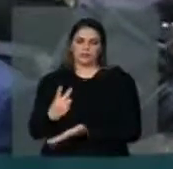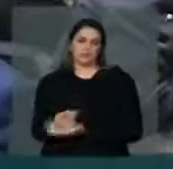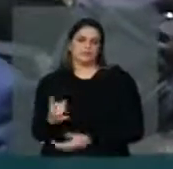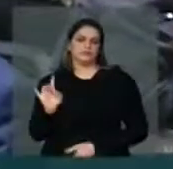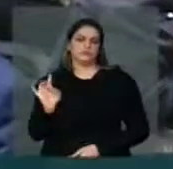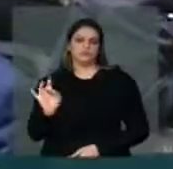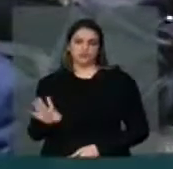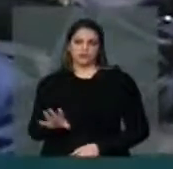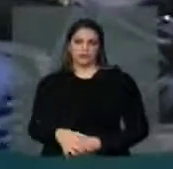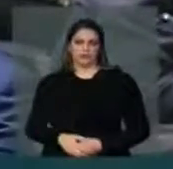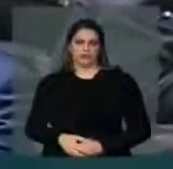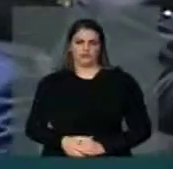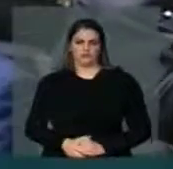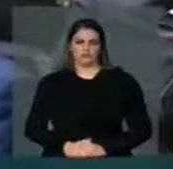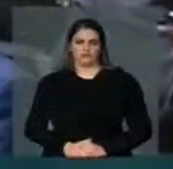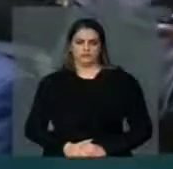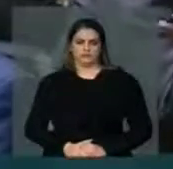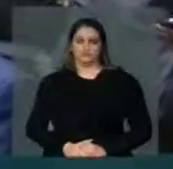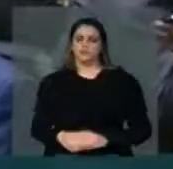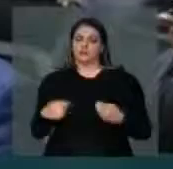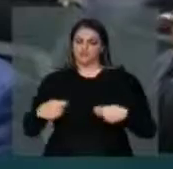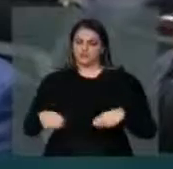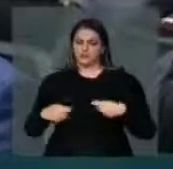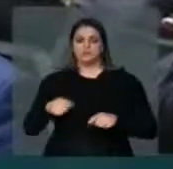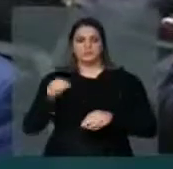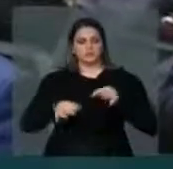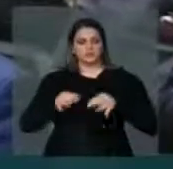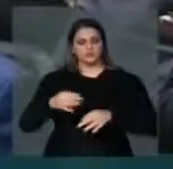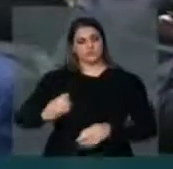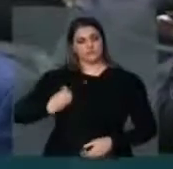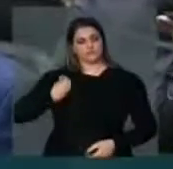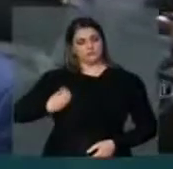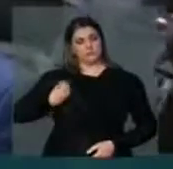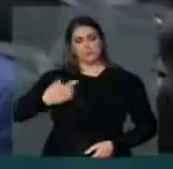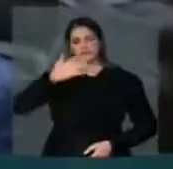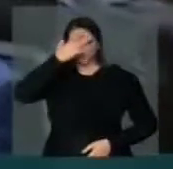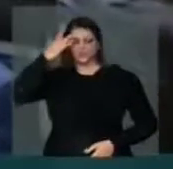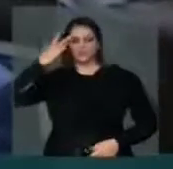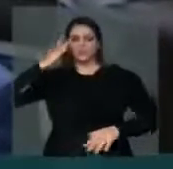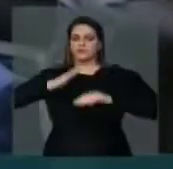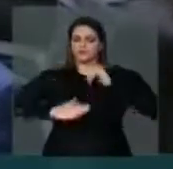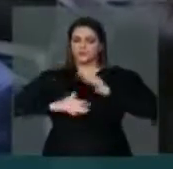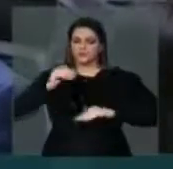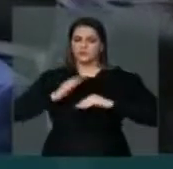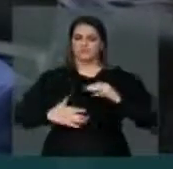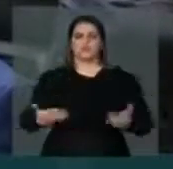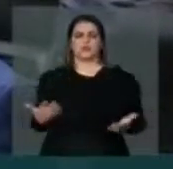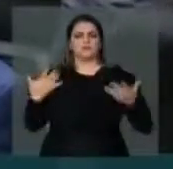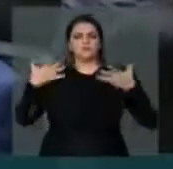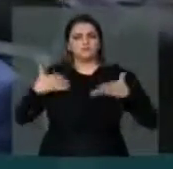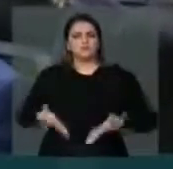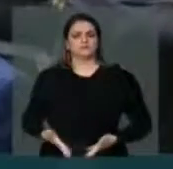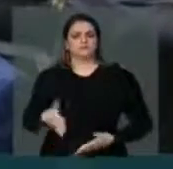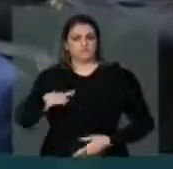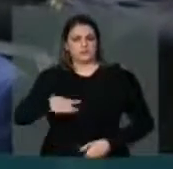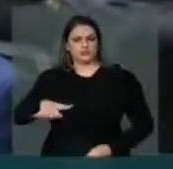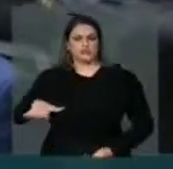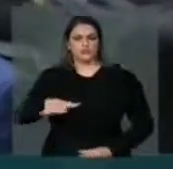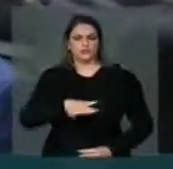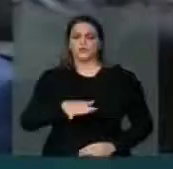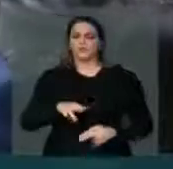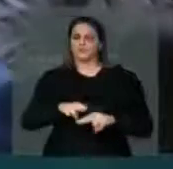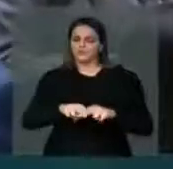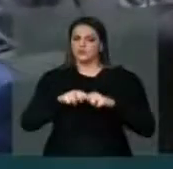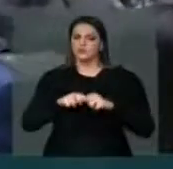significa a presença não só da Justiça, mas de profissionais qualificados da Justiça em Rondonópolis e na região. Por isso